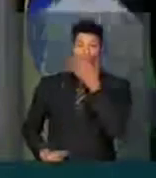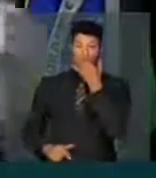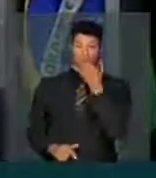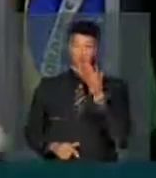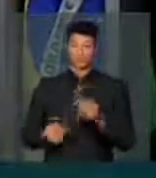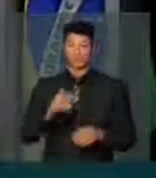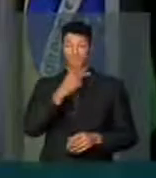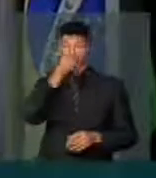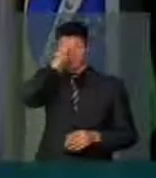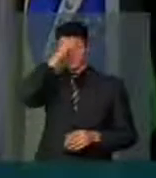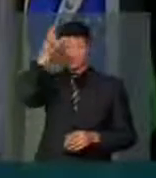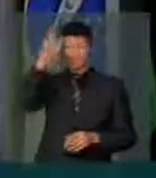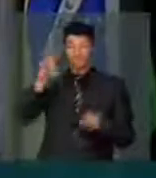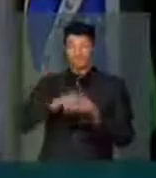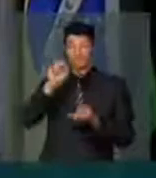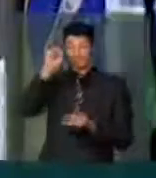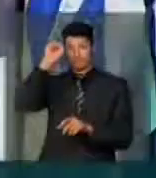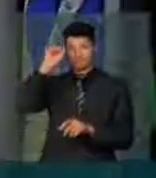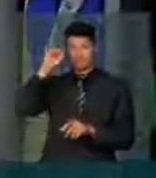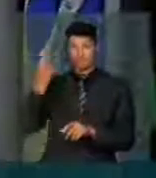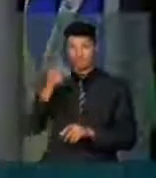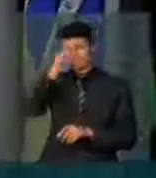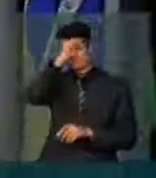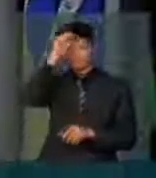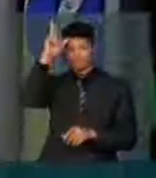do prefeito e do vice-prefeito.